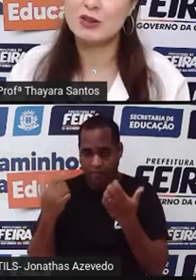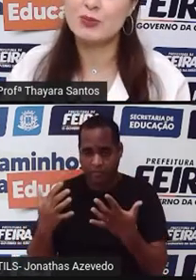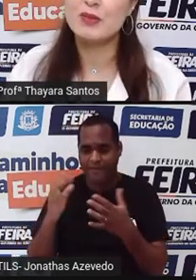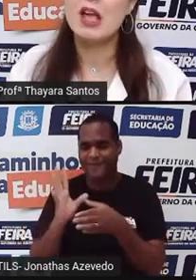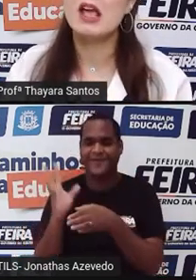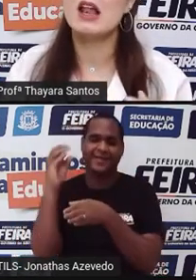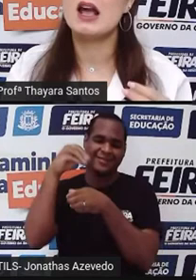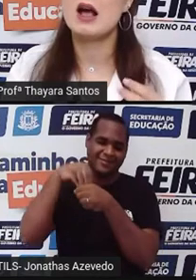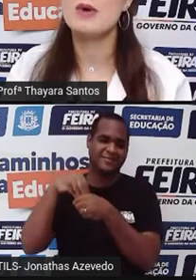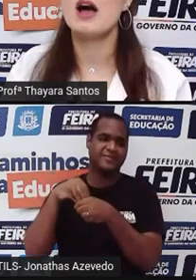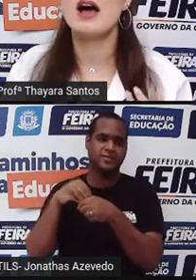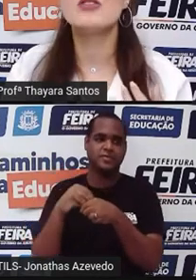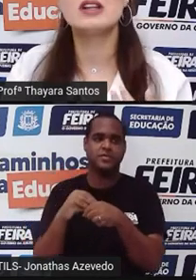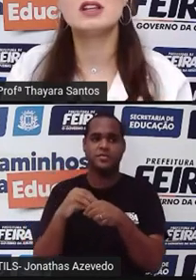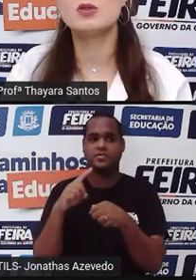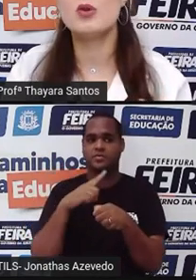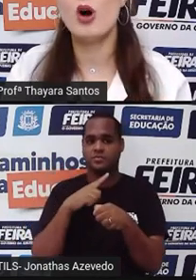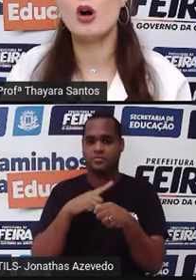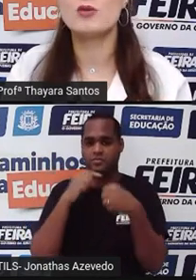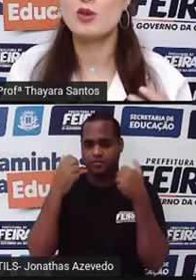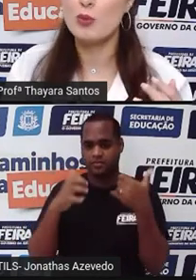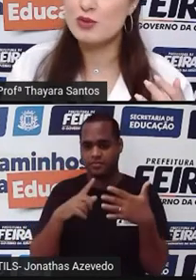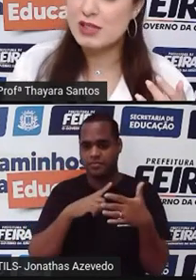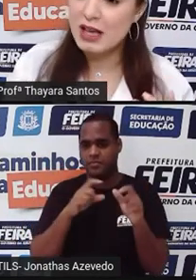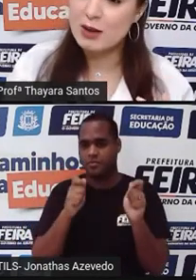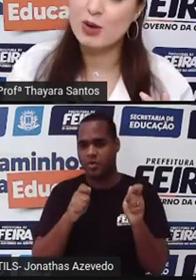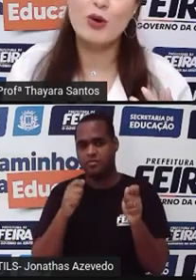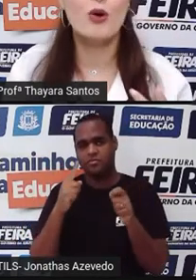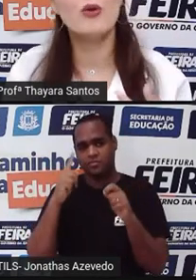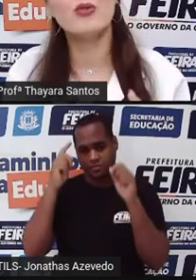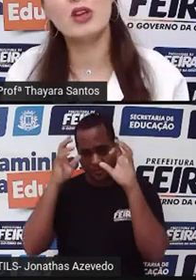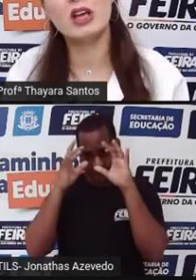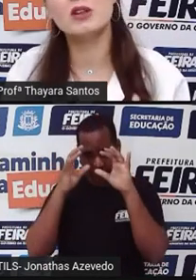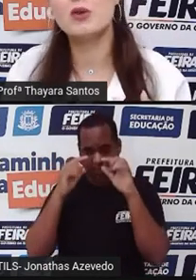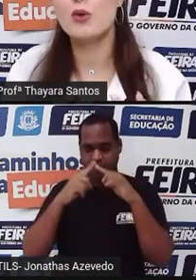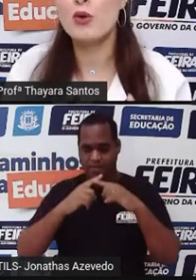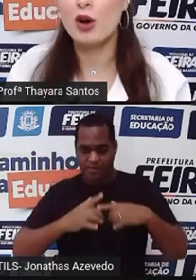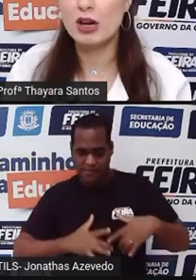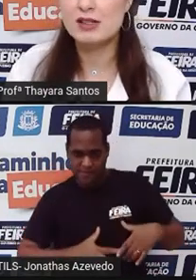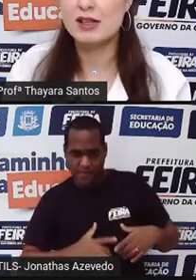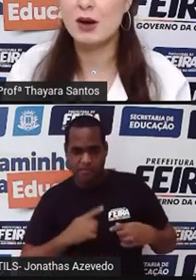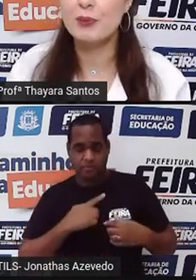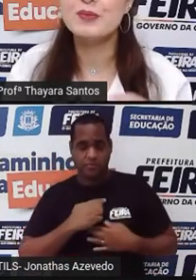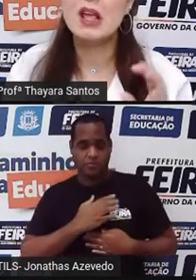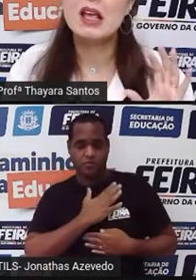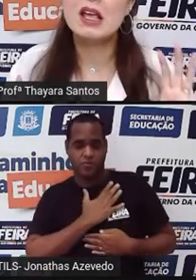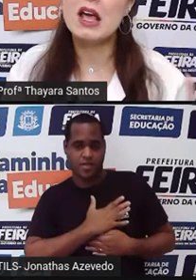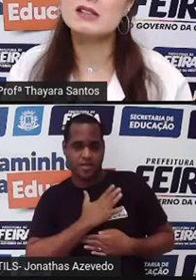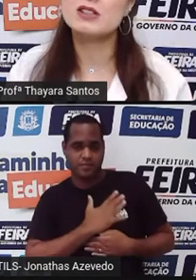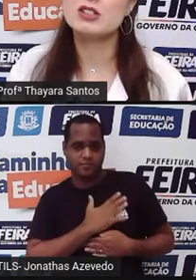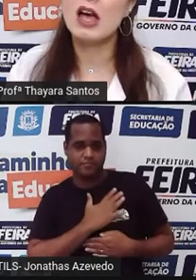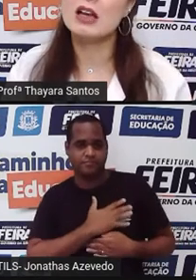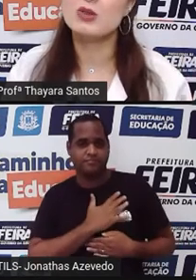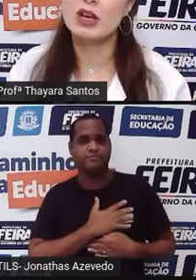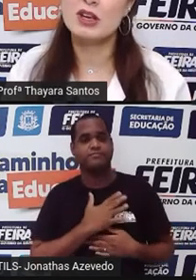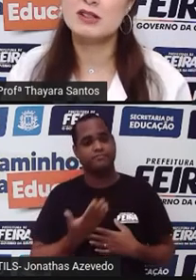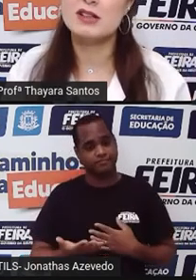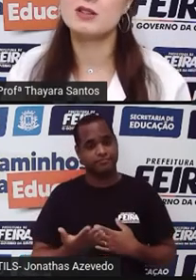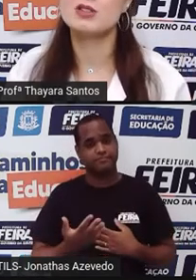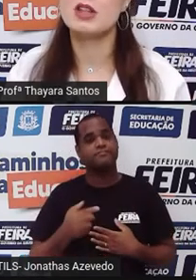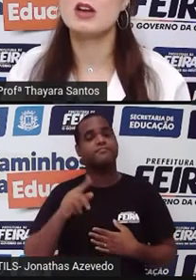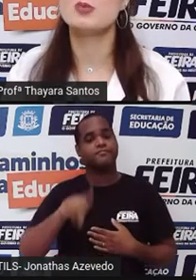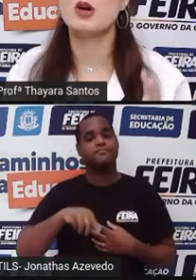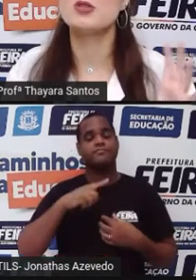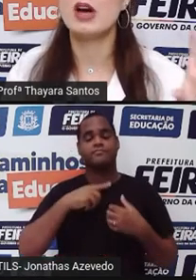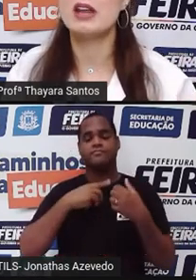interno. Ele acaba afetando órgãos como o cérebro, o fígado, o coração. E esse estágio aí, esse